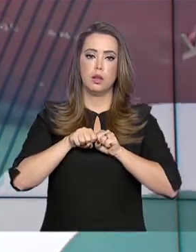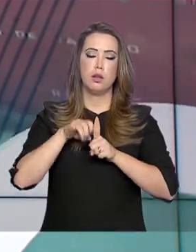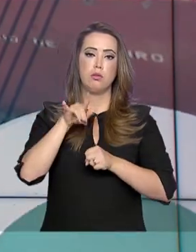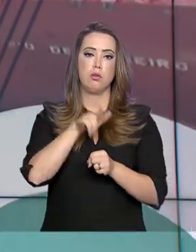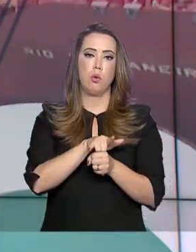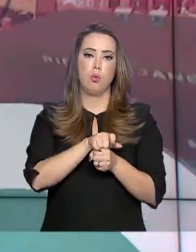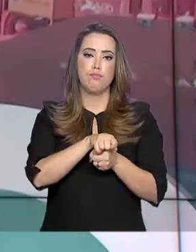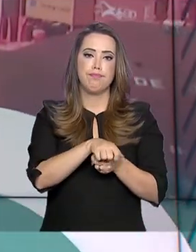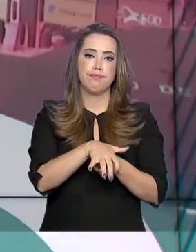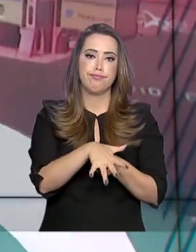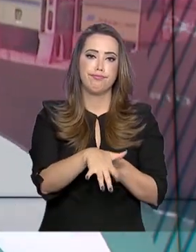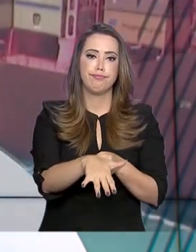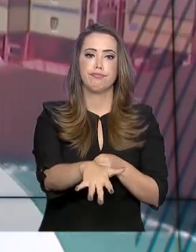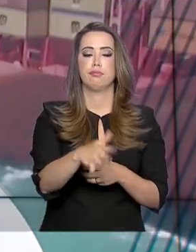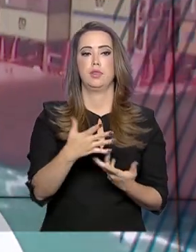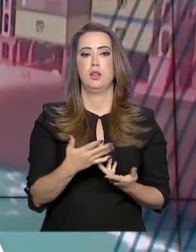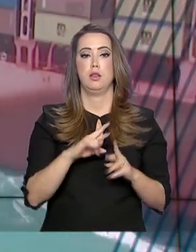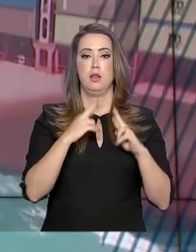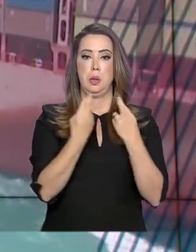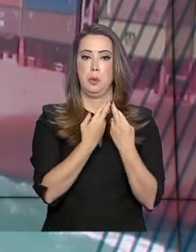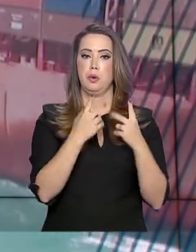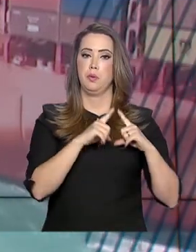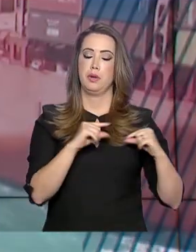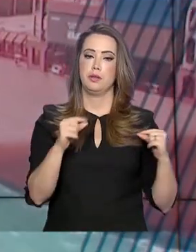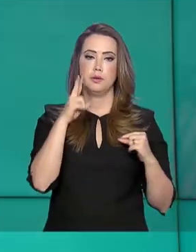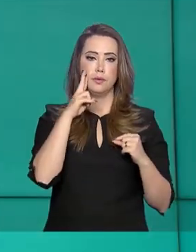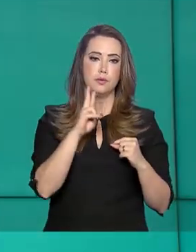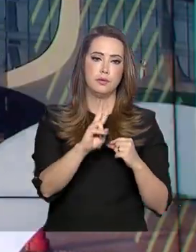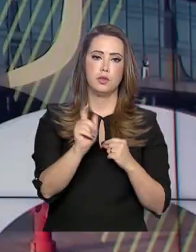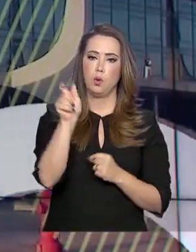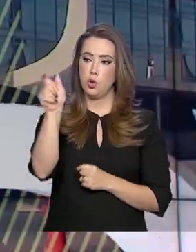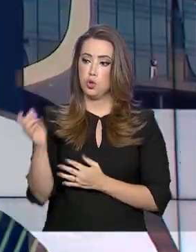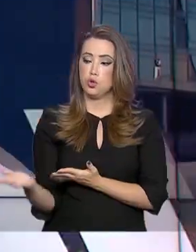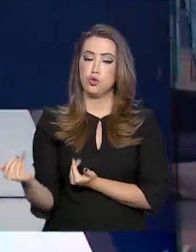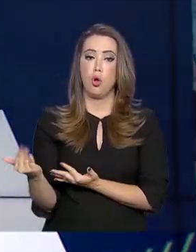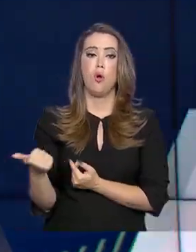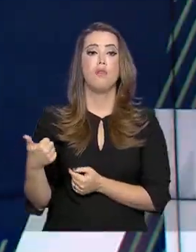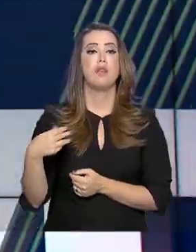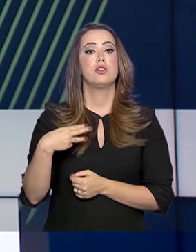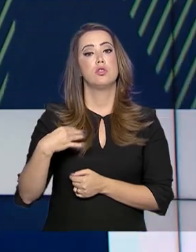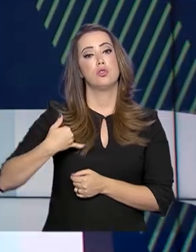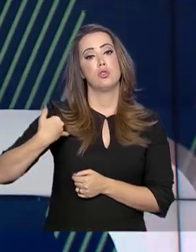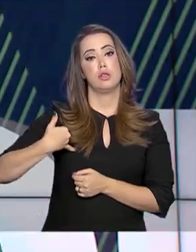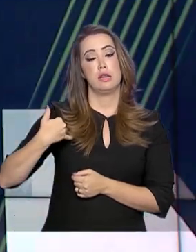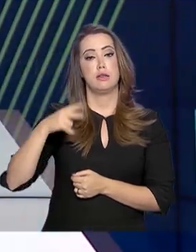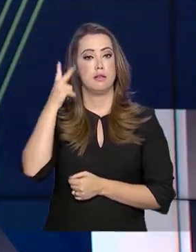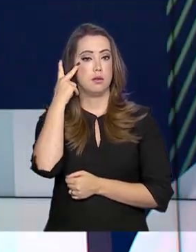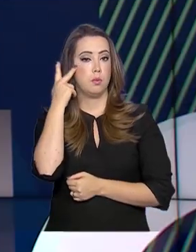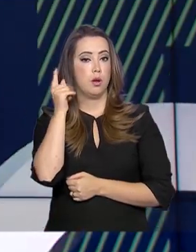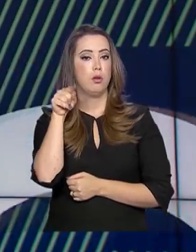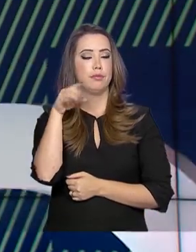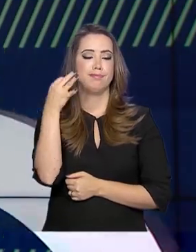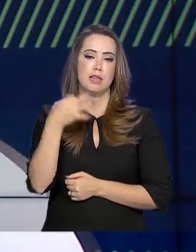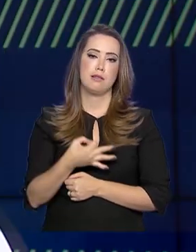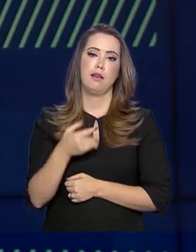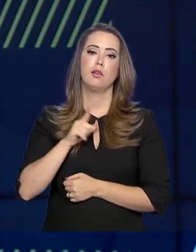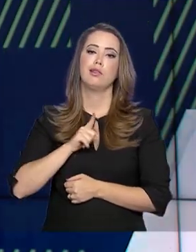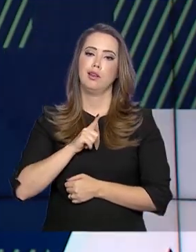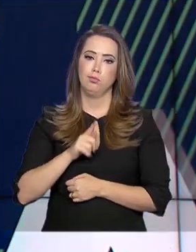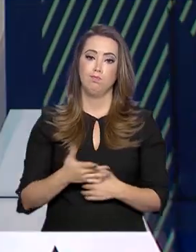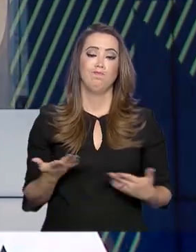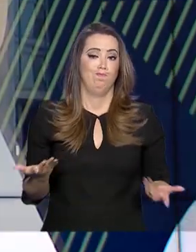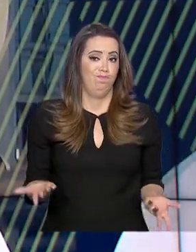Em reunião aqui em Brasília, especialistas classificaram o caso de uma adolescente de 13 anos de São Paulo como confirmado.